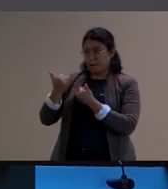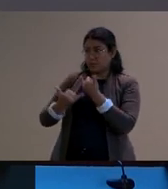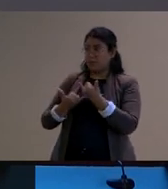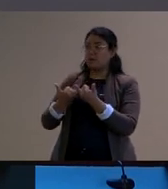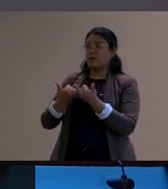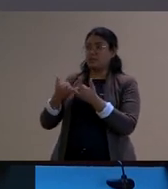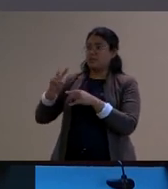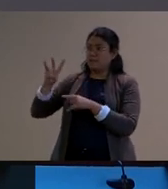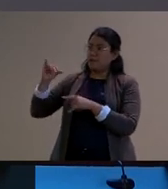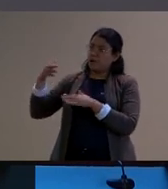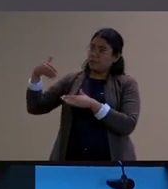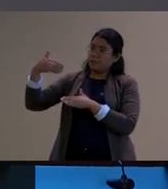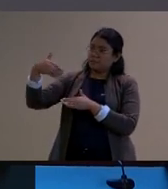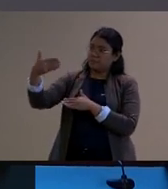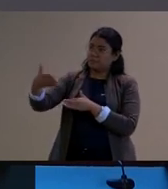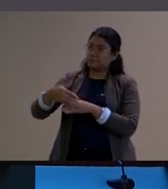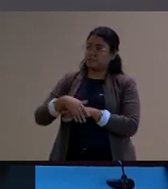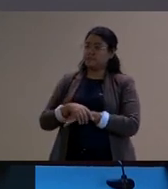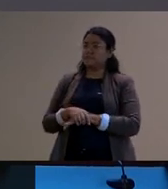chegar lá